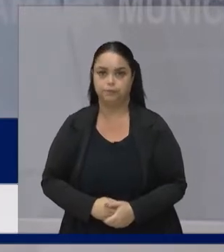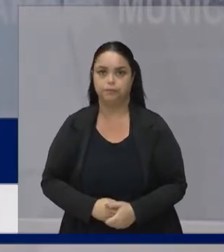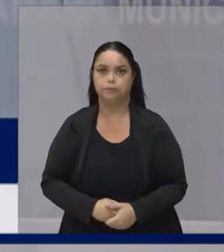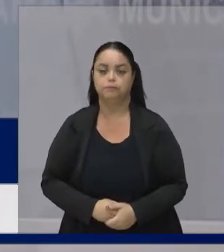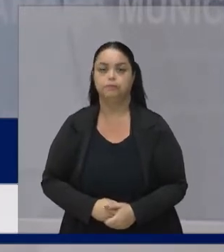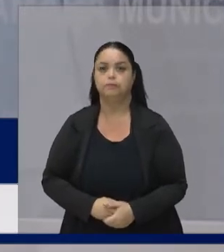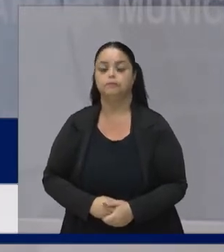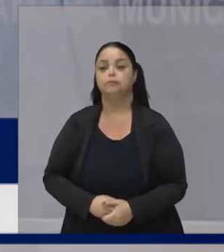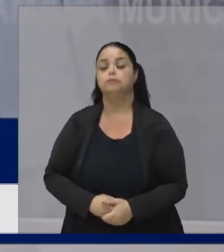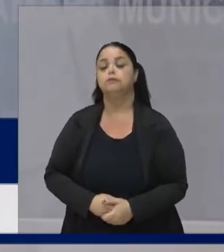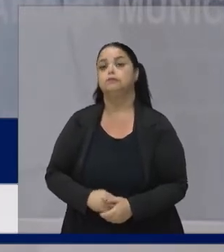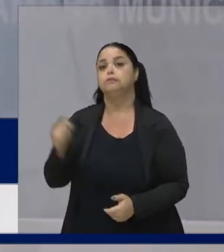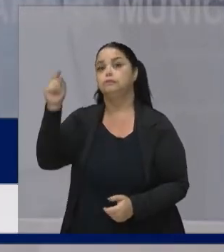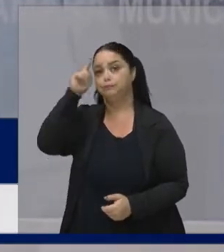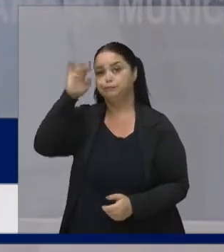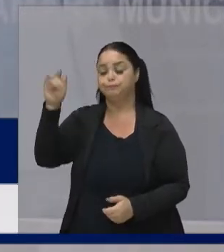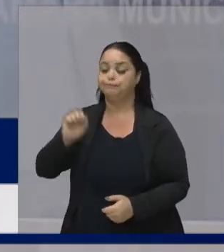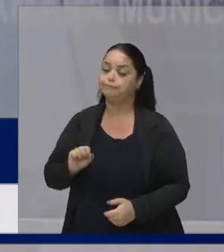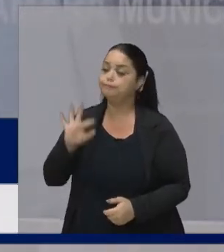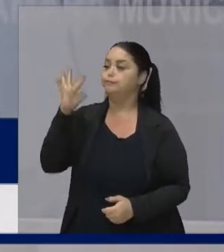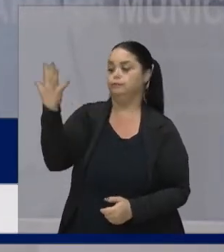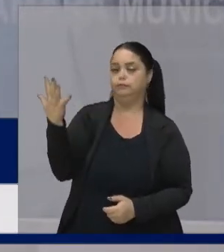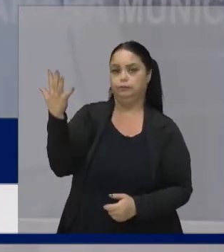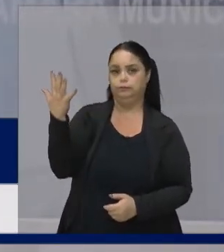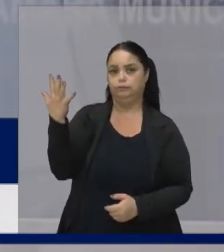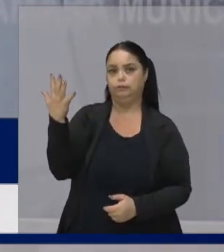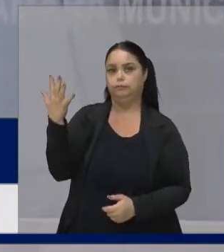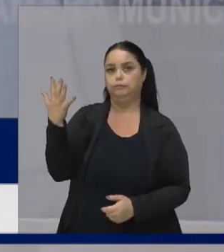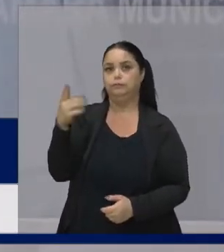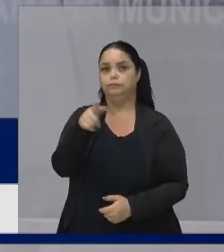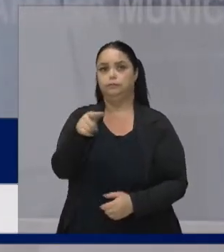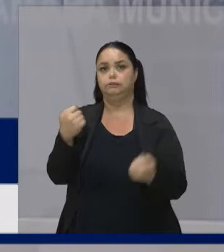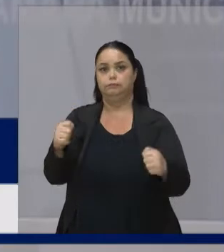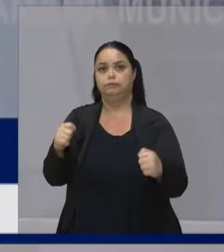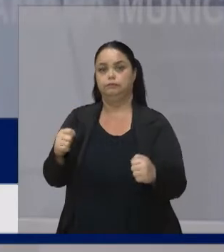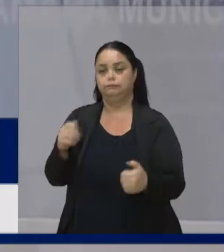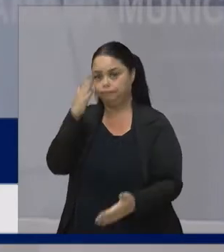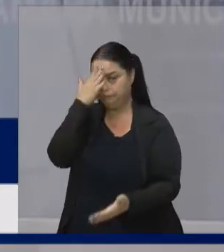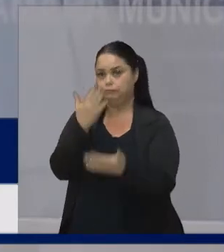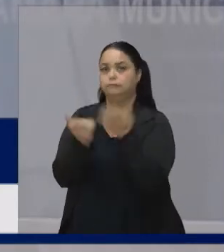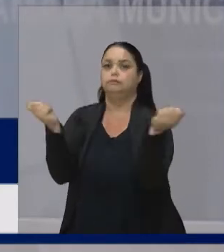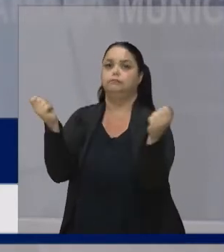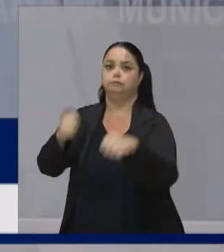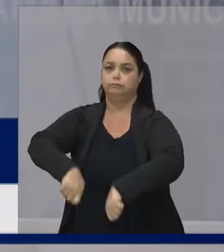Para que um sonho Aconteça Você precisa acreditar Que é possível